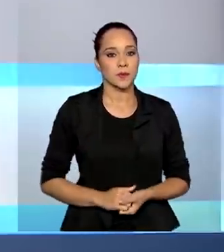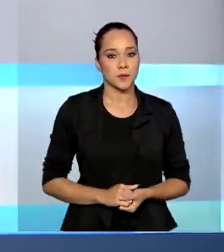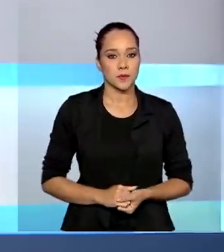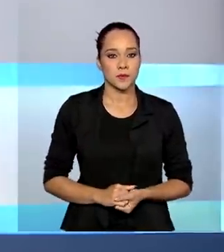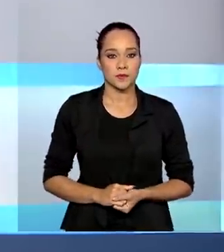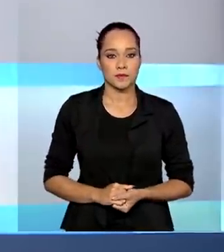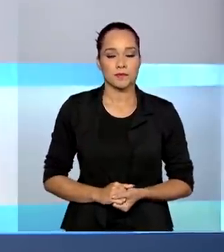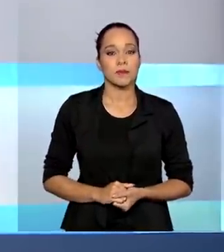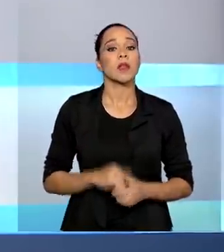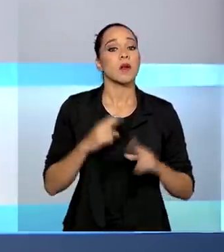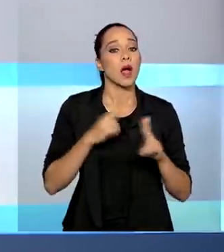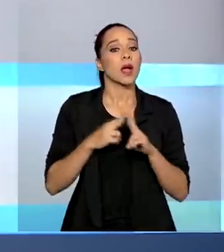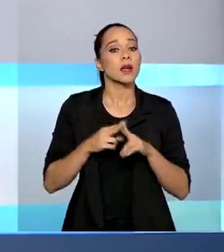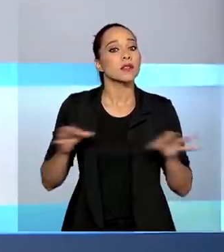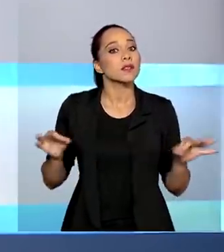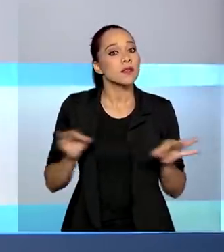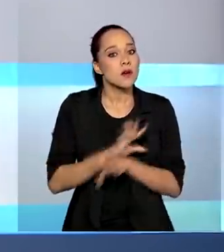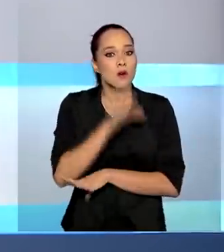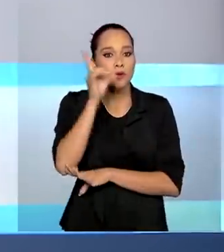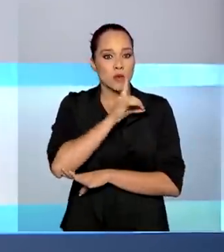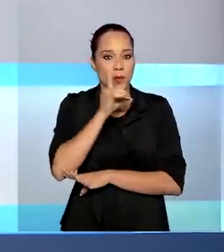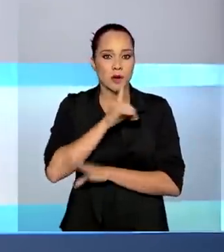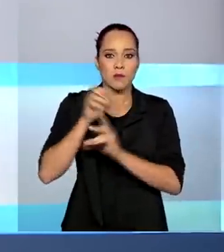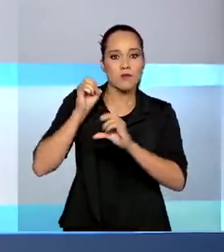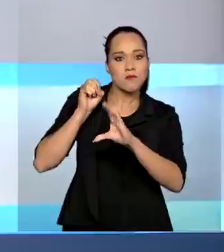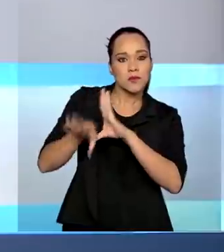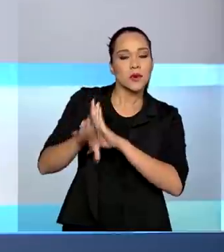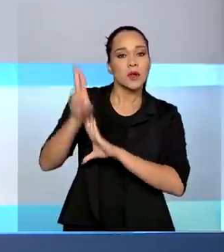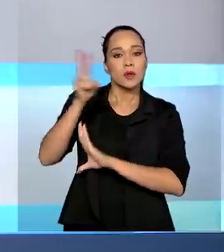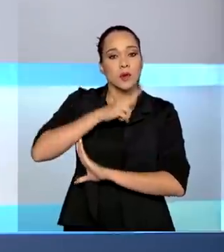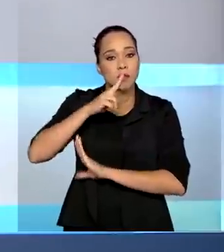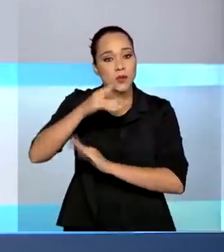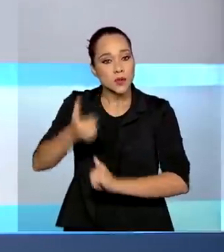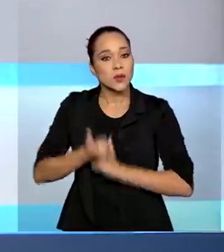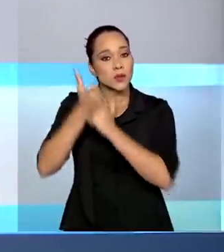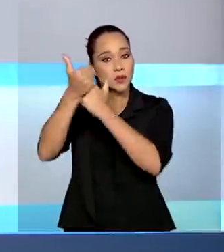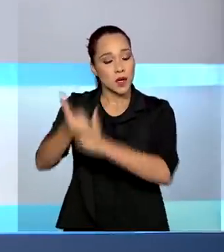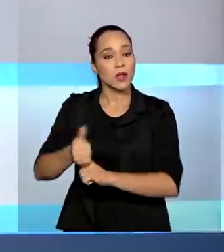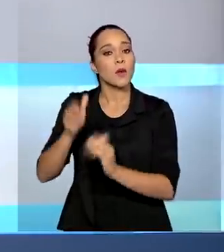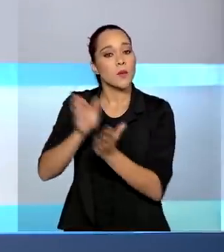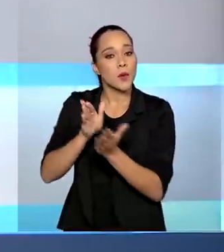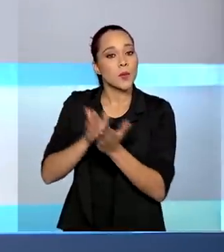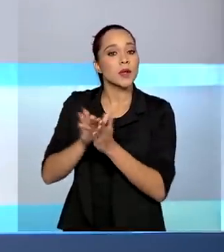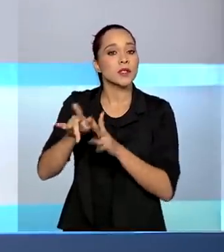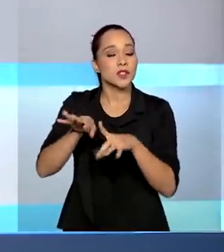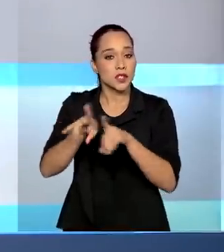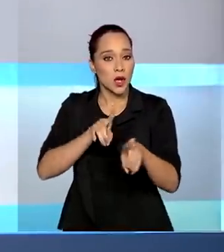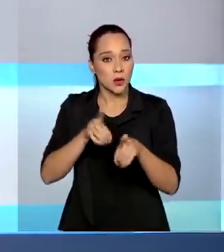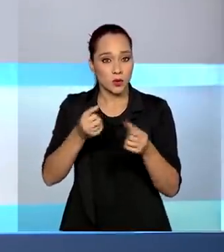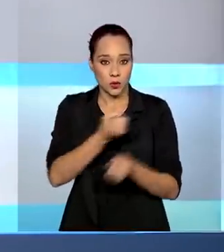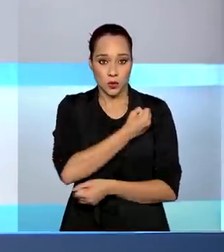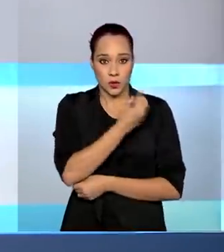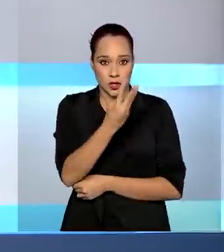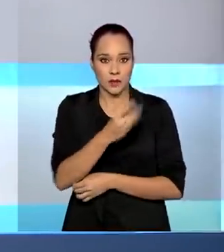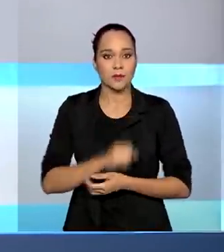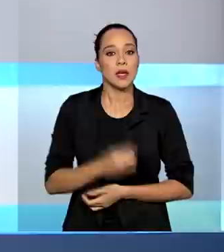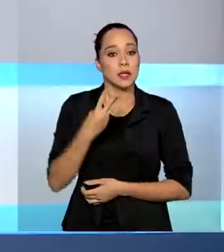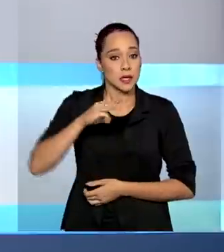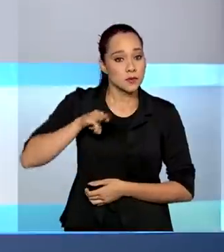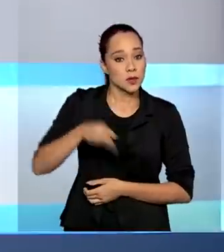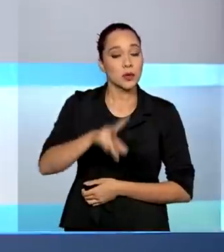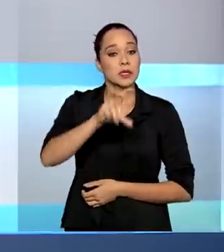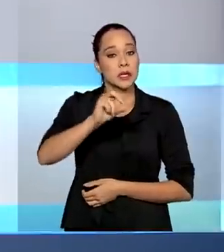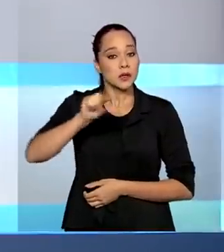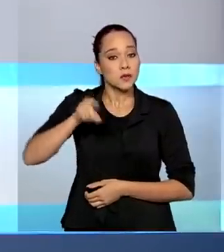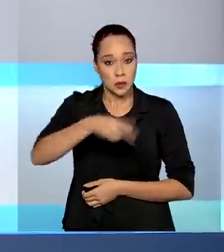A Caixa encerrou neste domingo o crédito do auxílio emergencial na poupança digital do ciclo 3. 3 milhões e 500